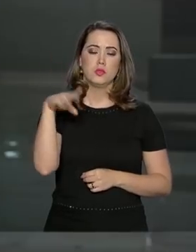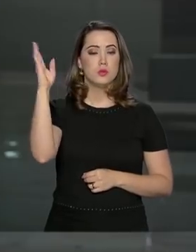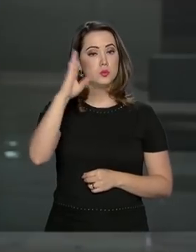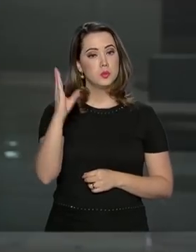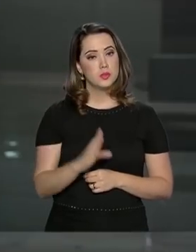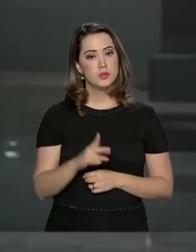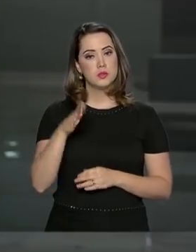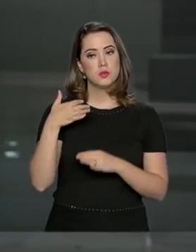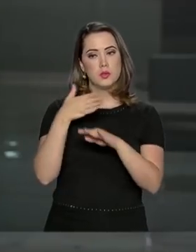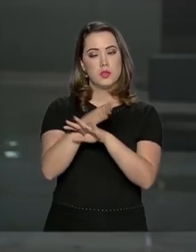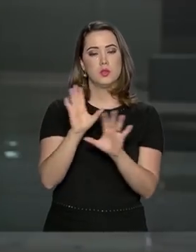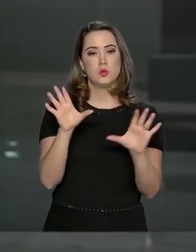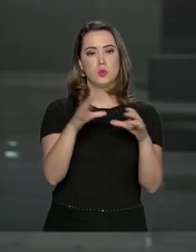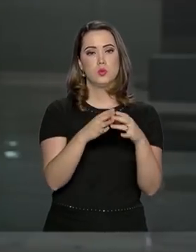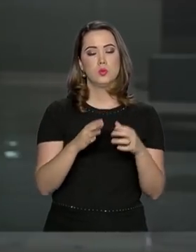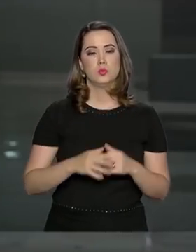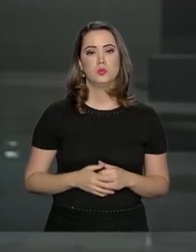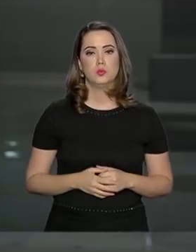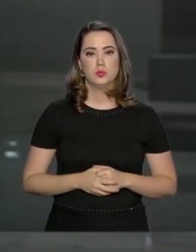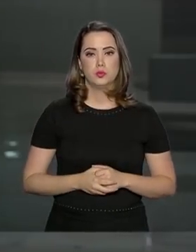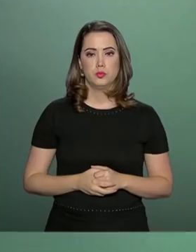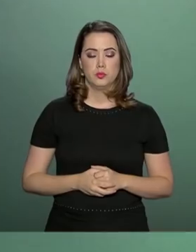Brasil entrar nesse grupo.